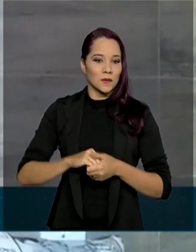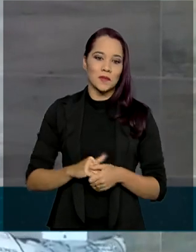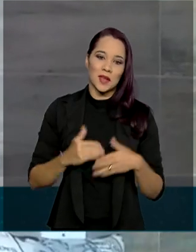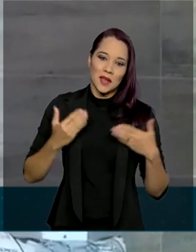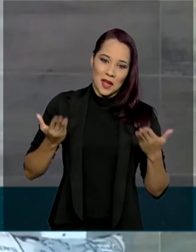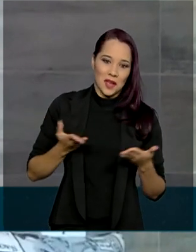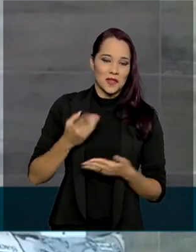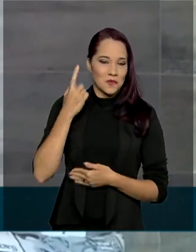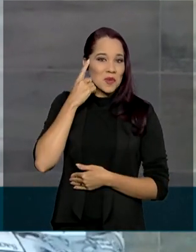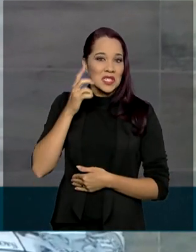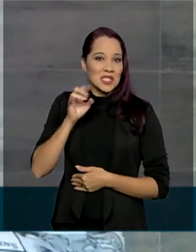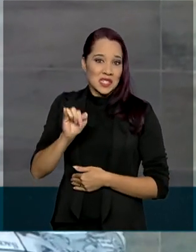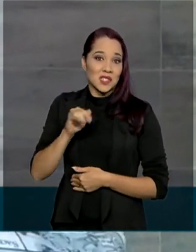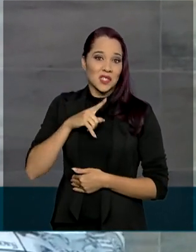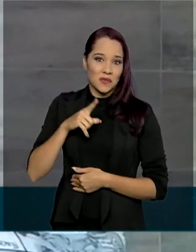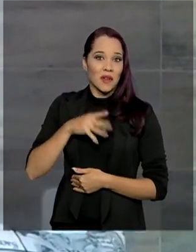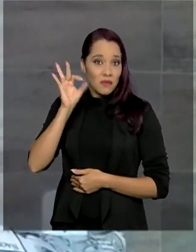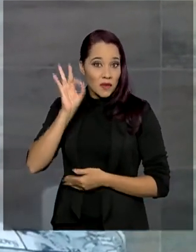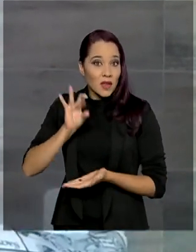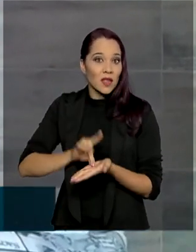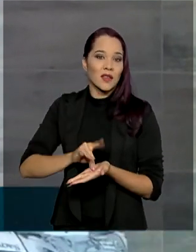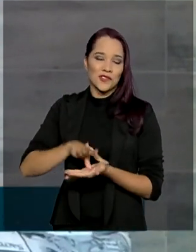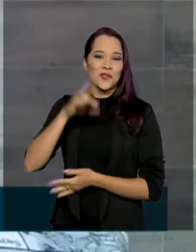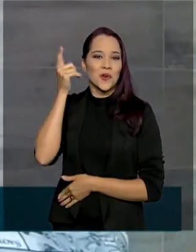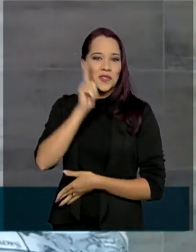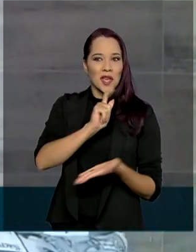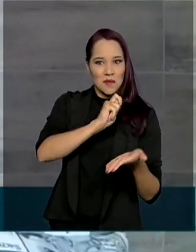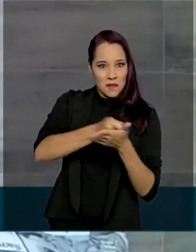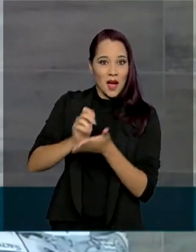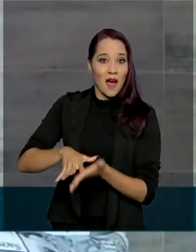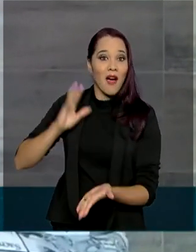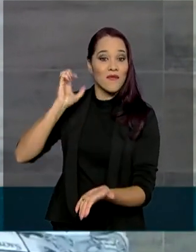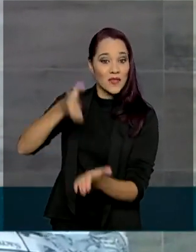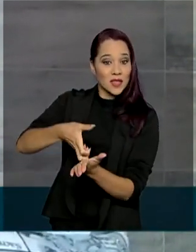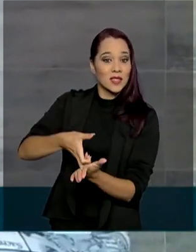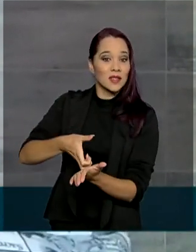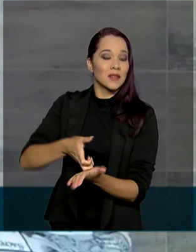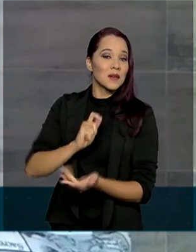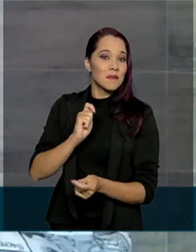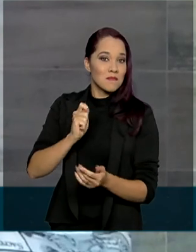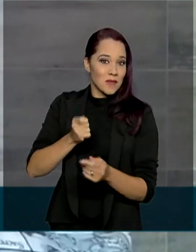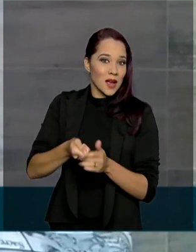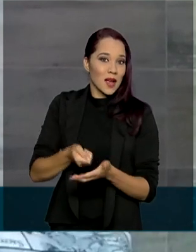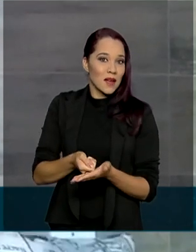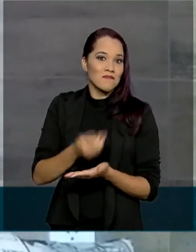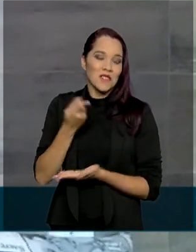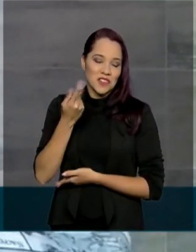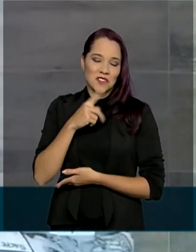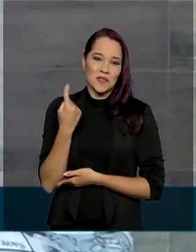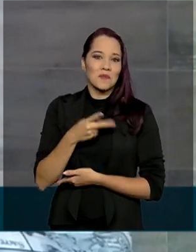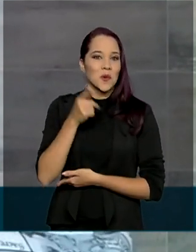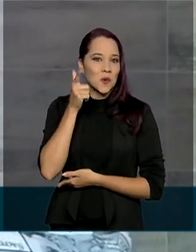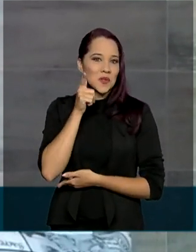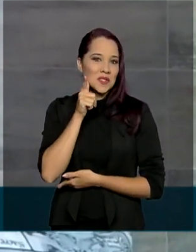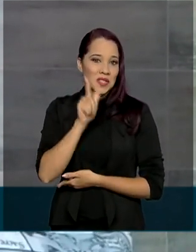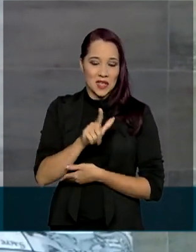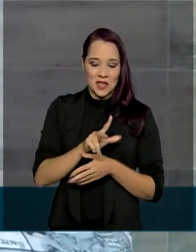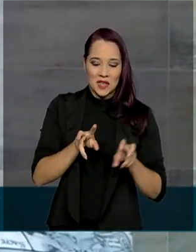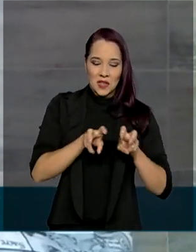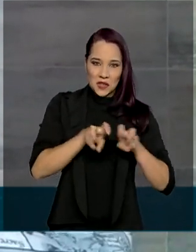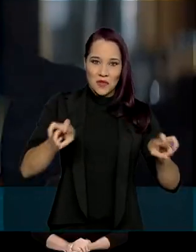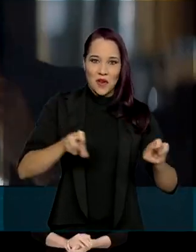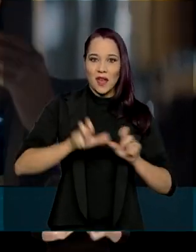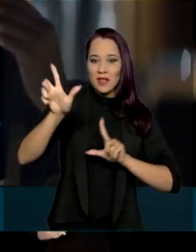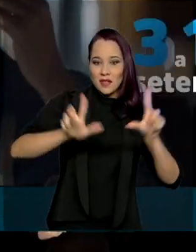a gente acha que se eles tiverem mesmo, a gente consegue pagar a vista. E vamos conseguir o sofá e a Smart